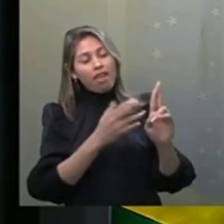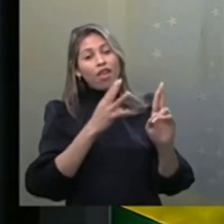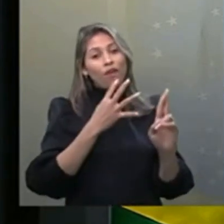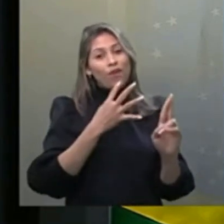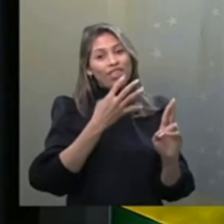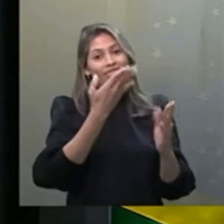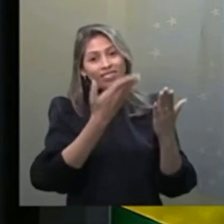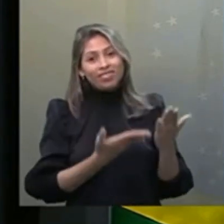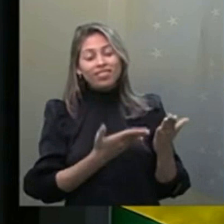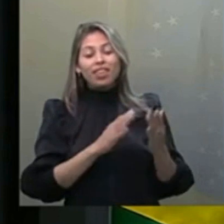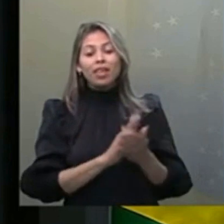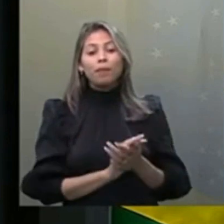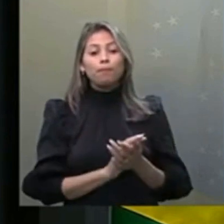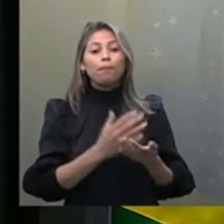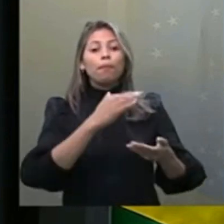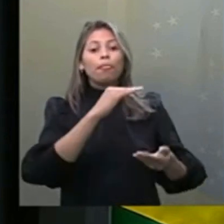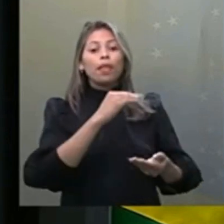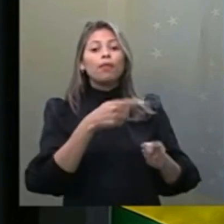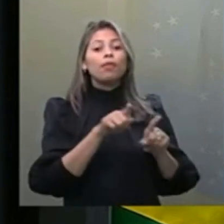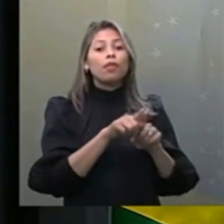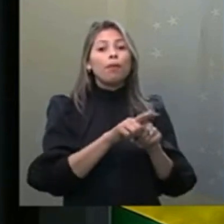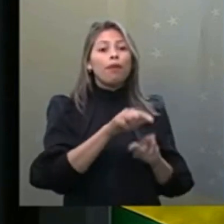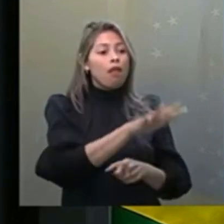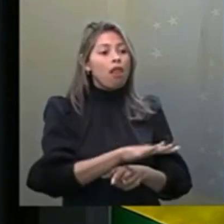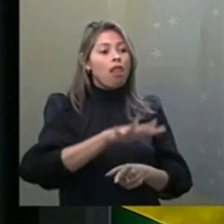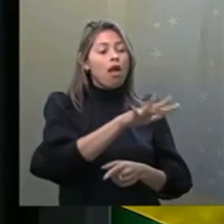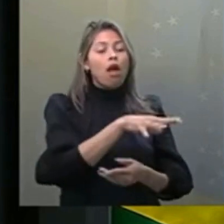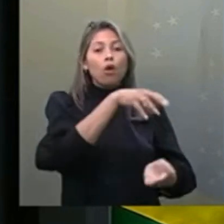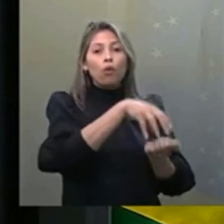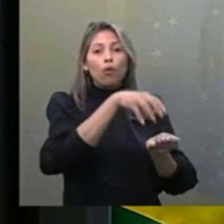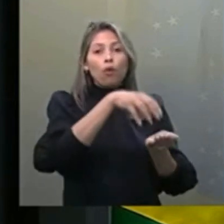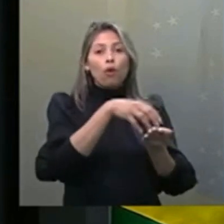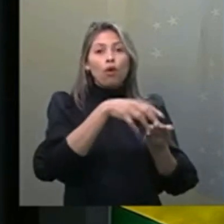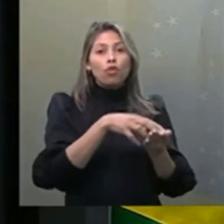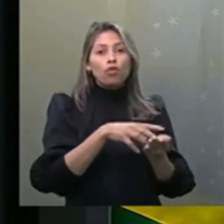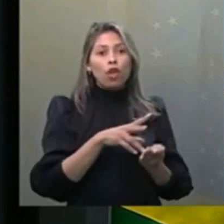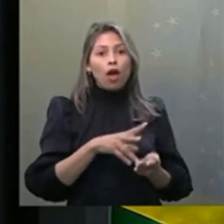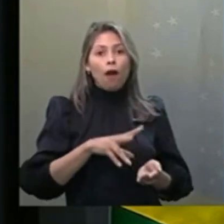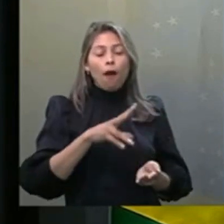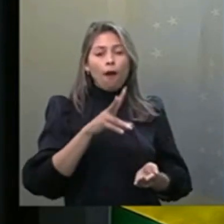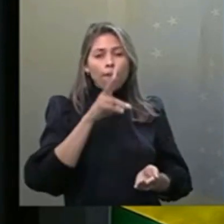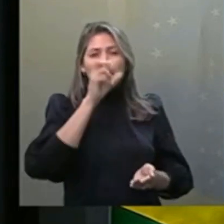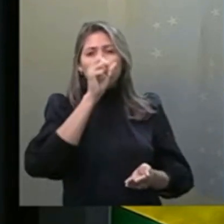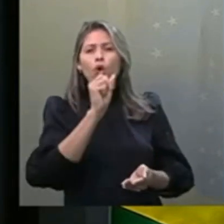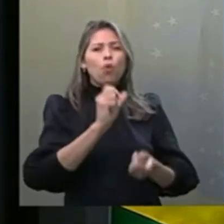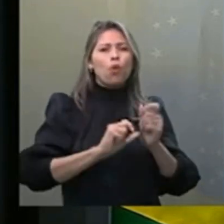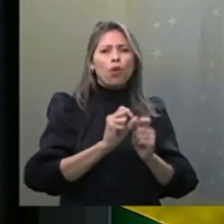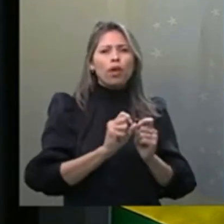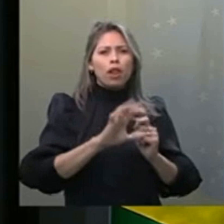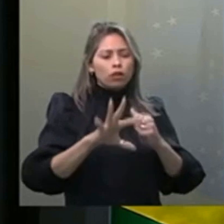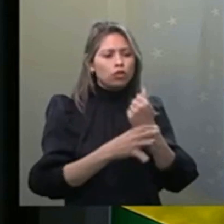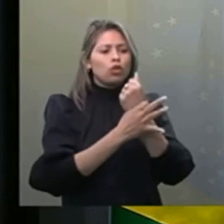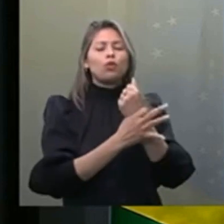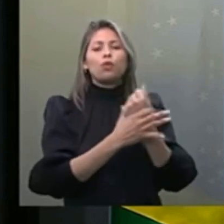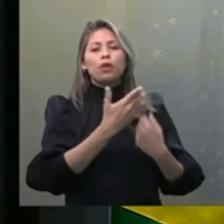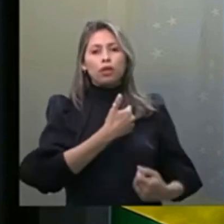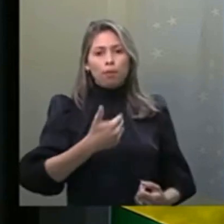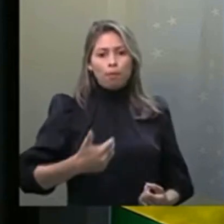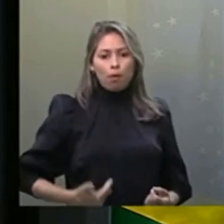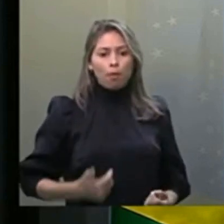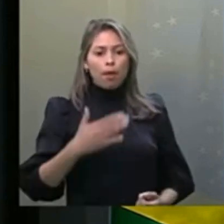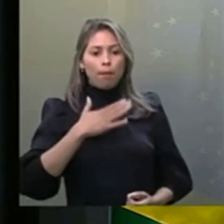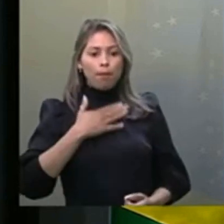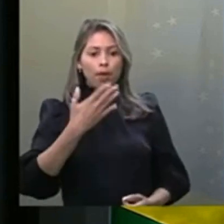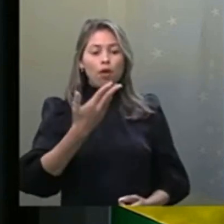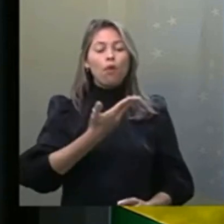da Força Nacional de Segurança Pública, que é comandada pelo meu irmão, meu amigo